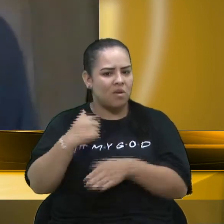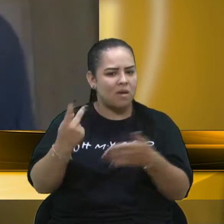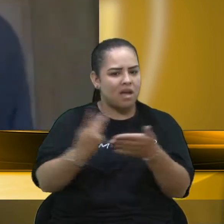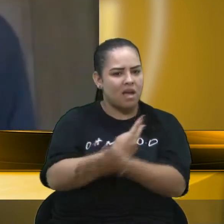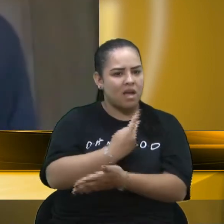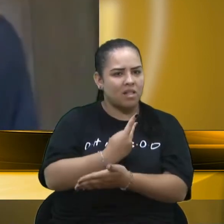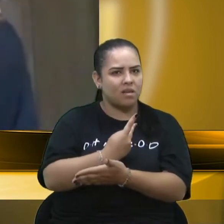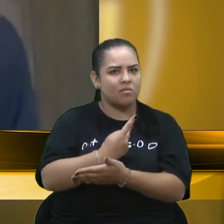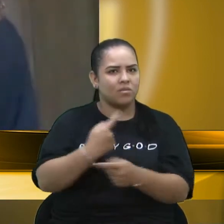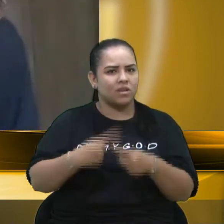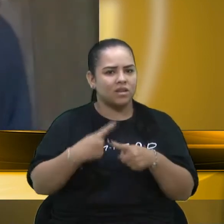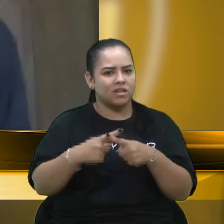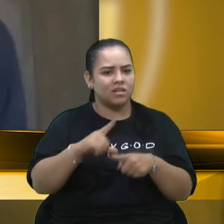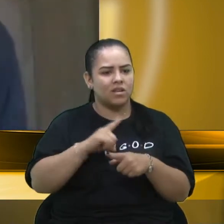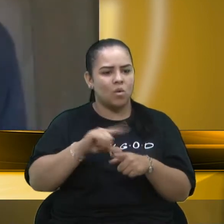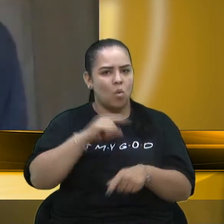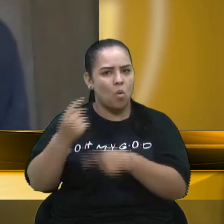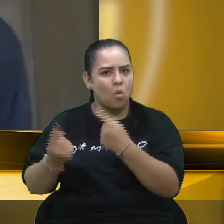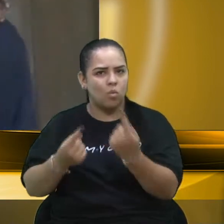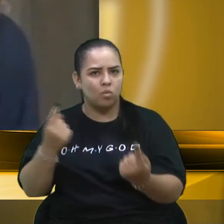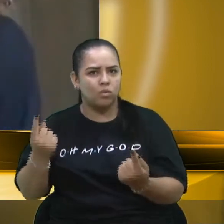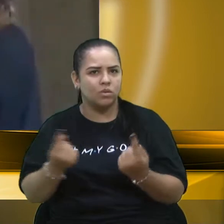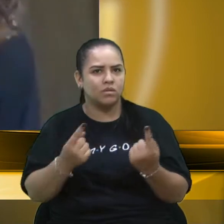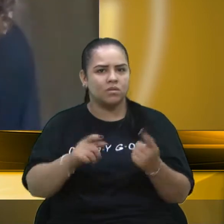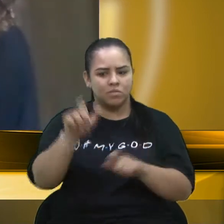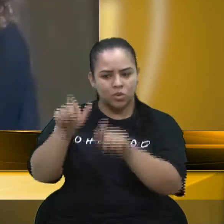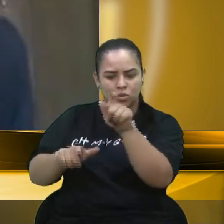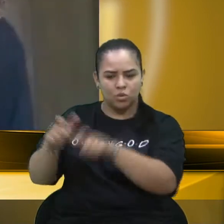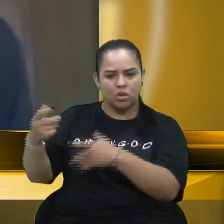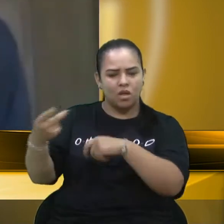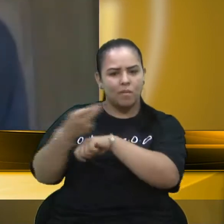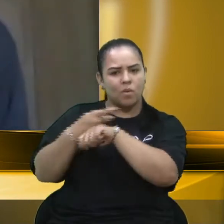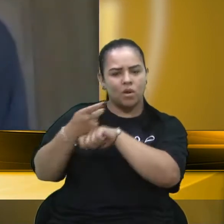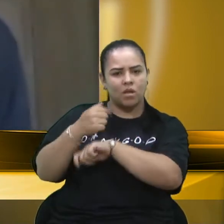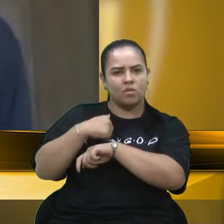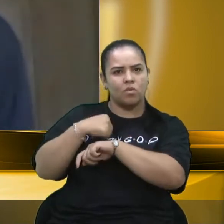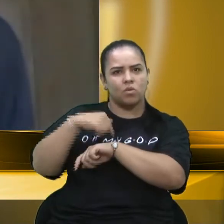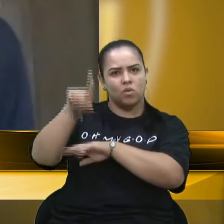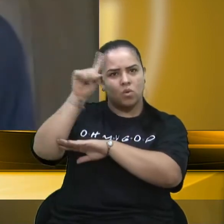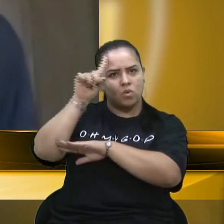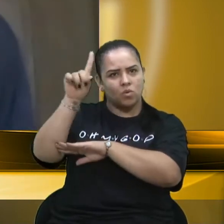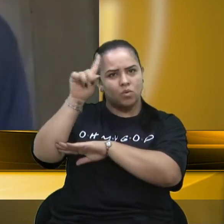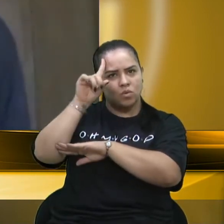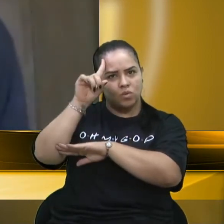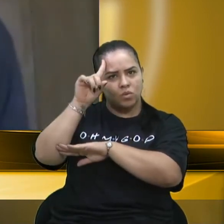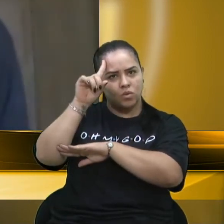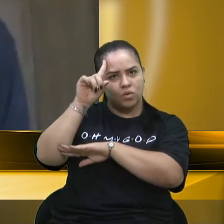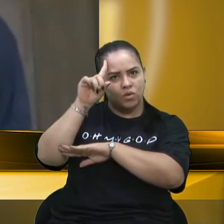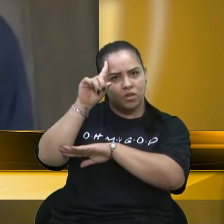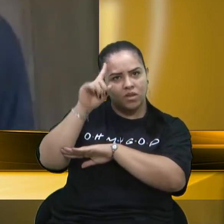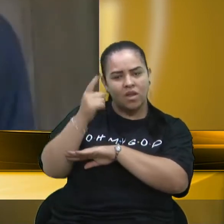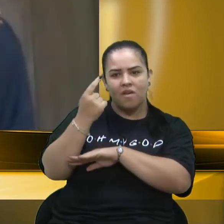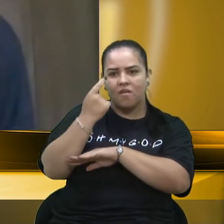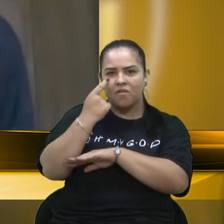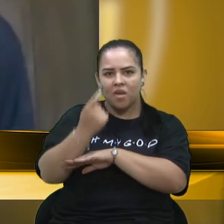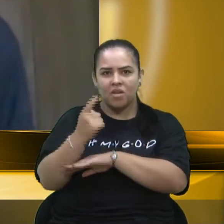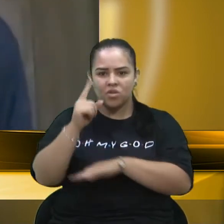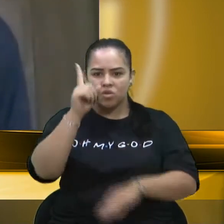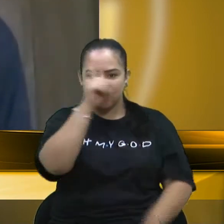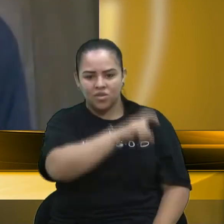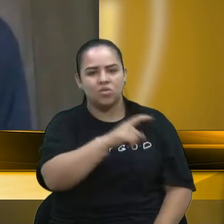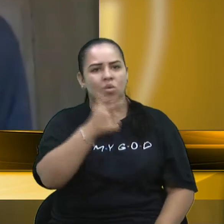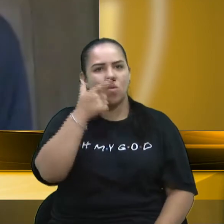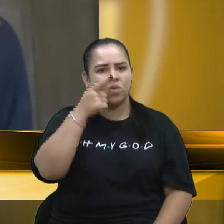portanto, diversas outras pessoas que estão me procurando diariamente para expressar a sua dificuldade de ser